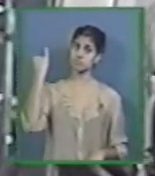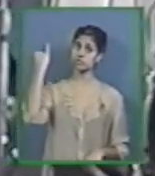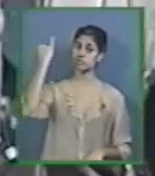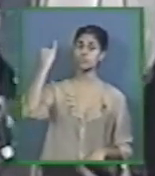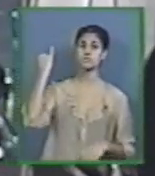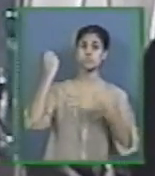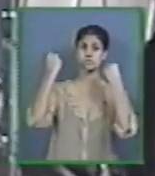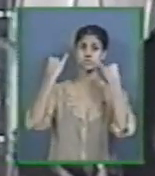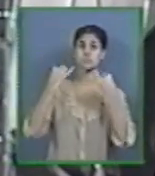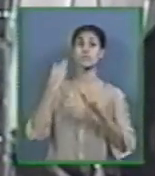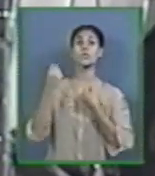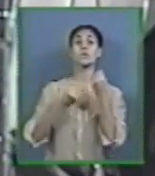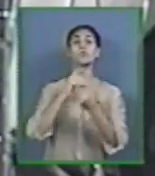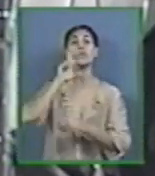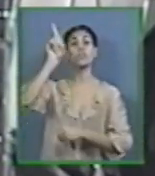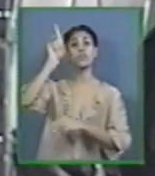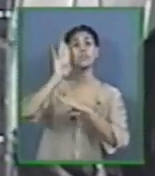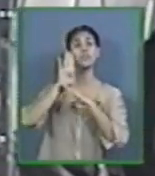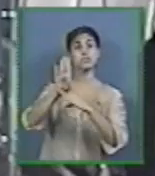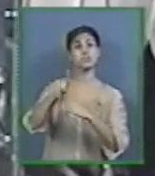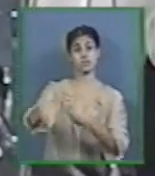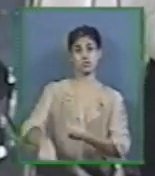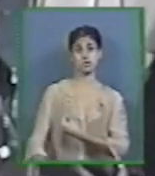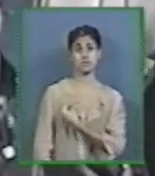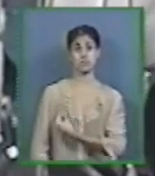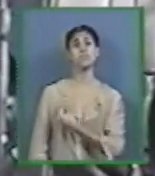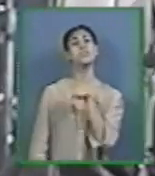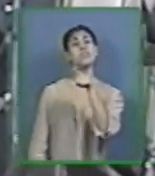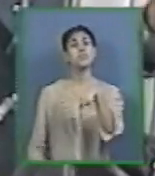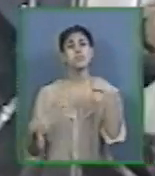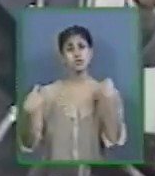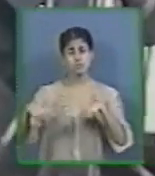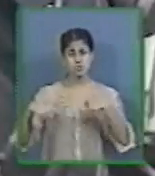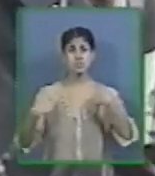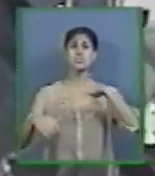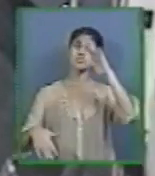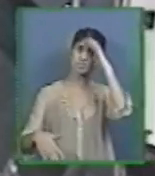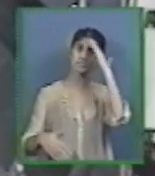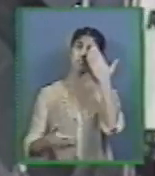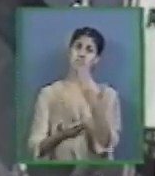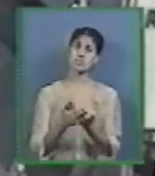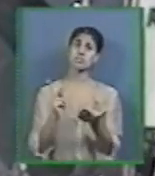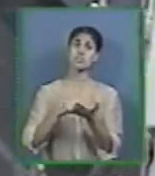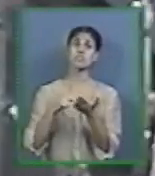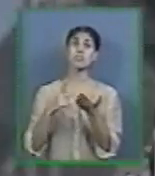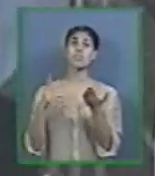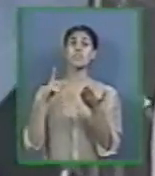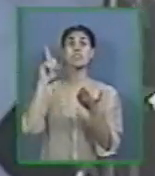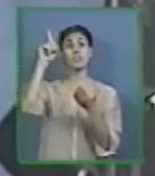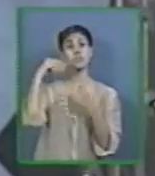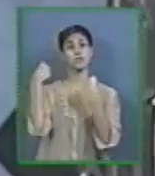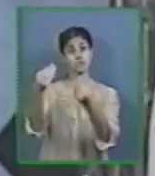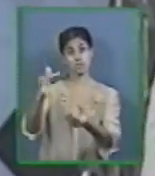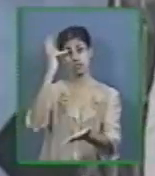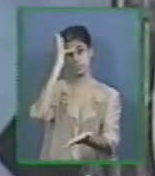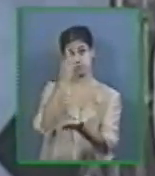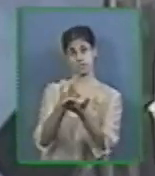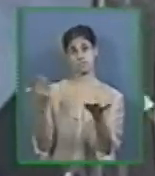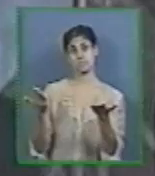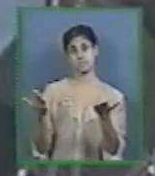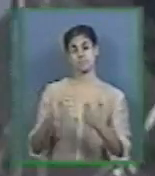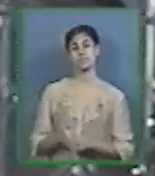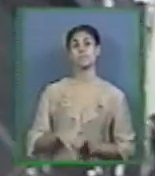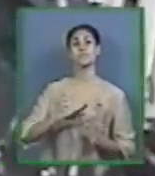processo de Deus operar em sua vida É quando o Senhor Deus vai conceder a você a fé Aqui em Jó